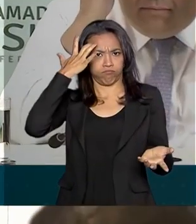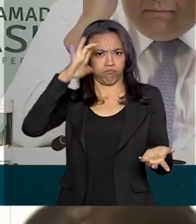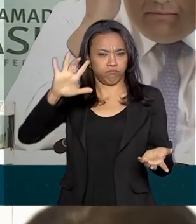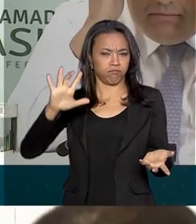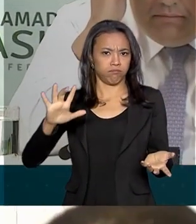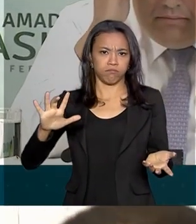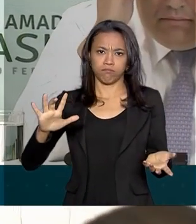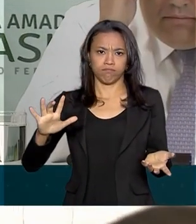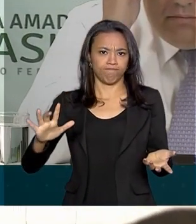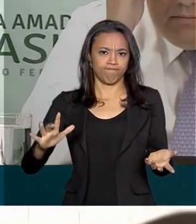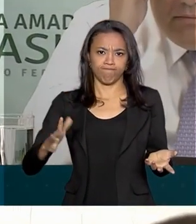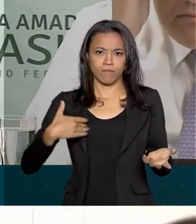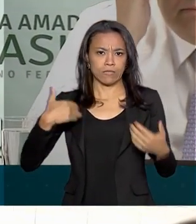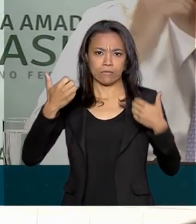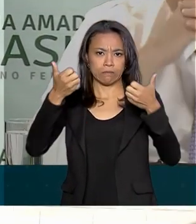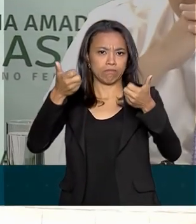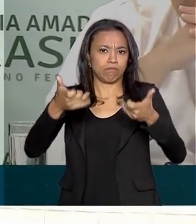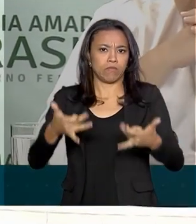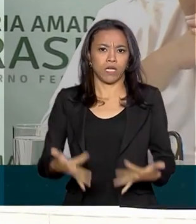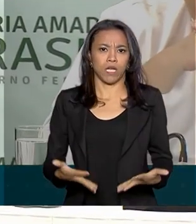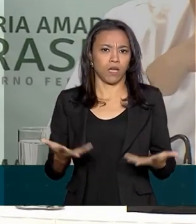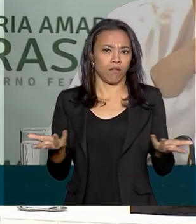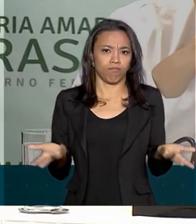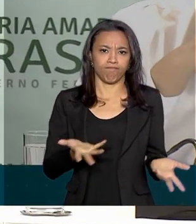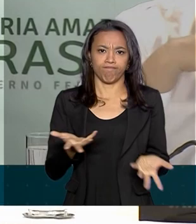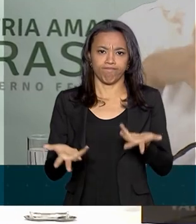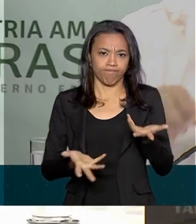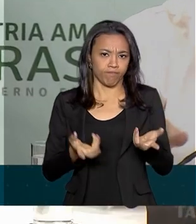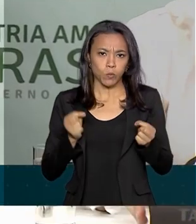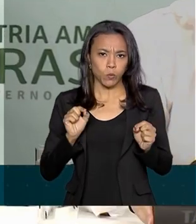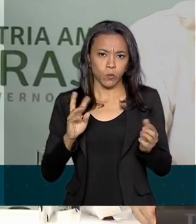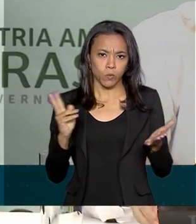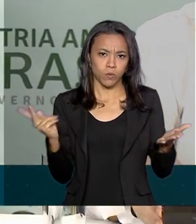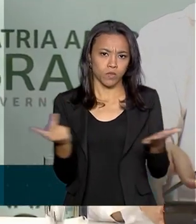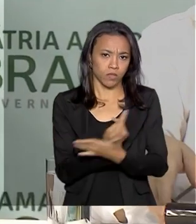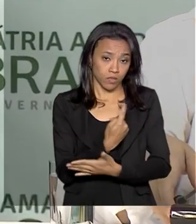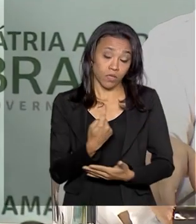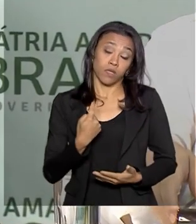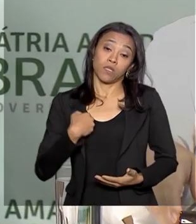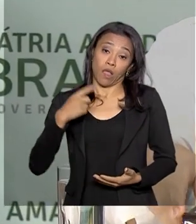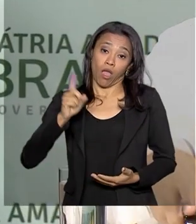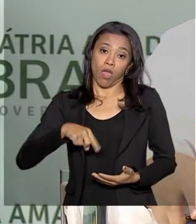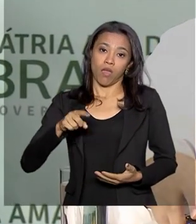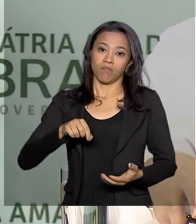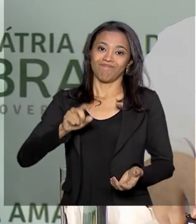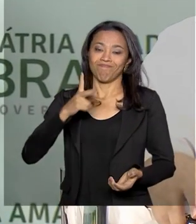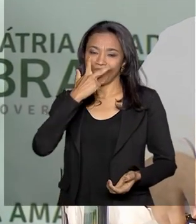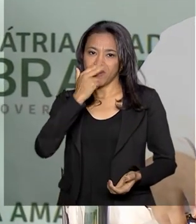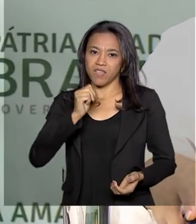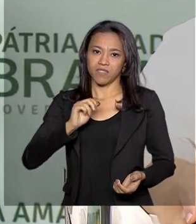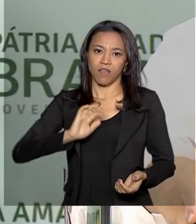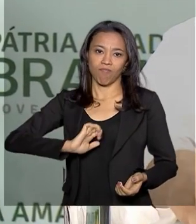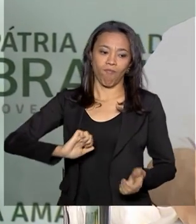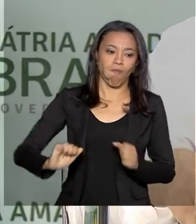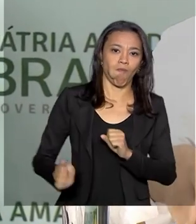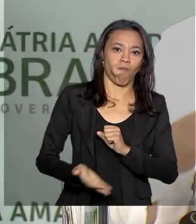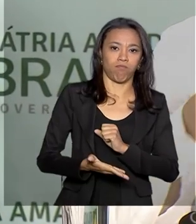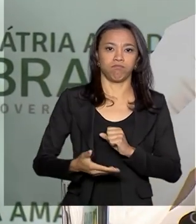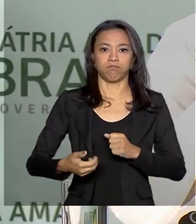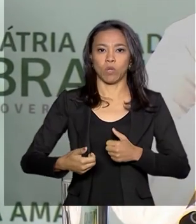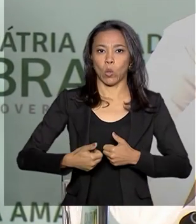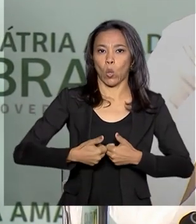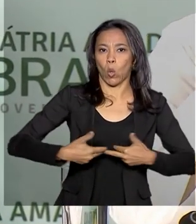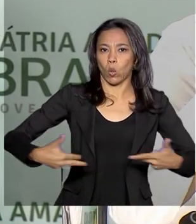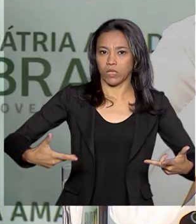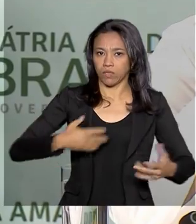explicar apenas tecnicamente. Há indícios de sabotagem. Esses indícios nos